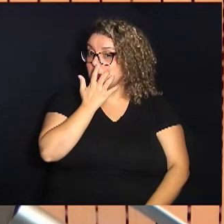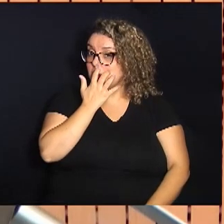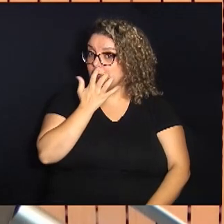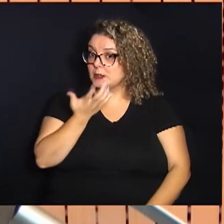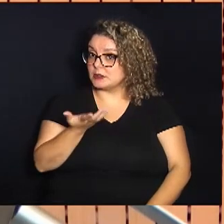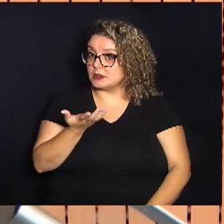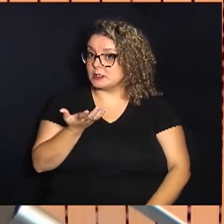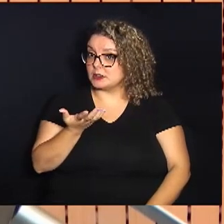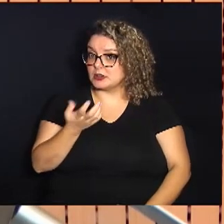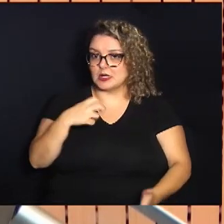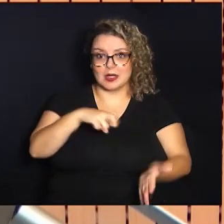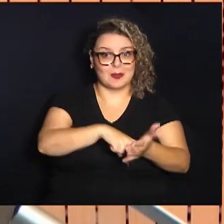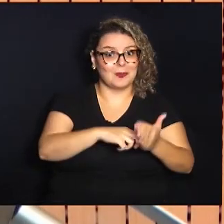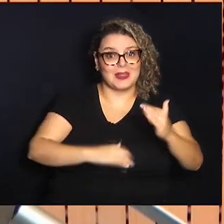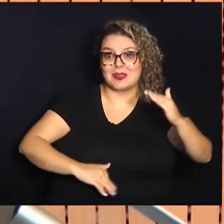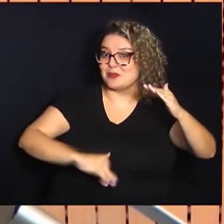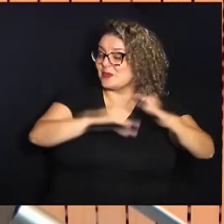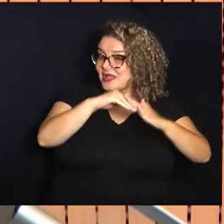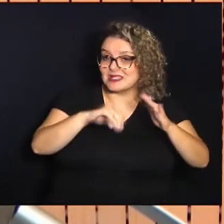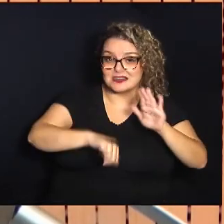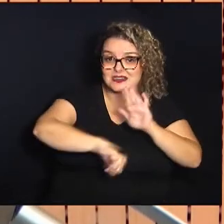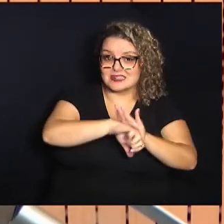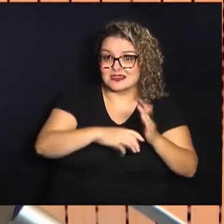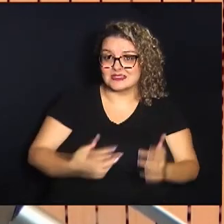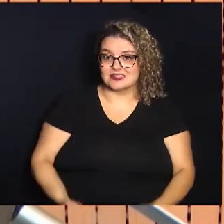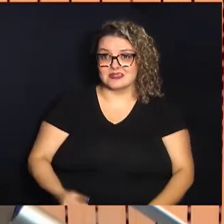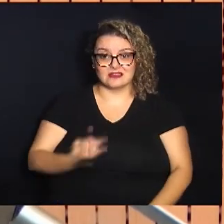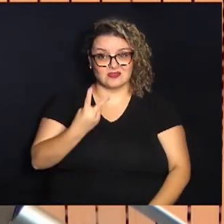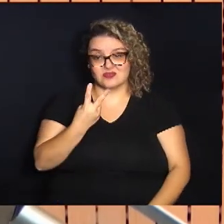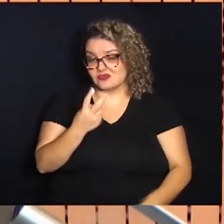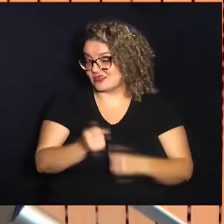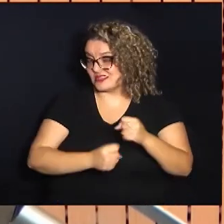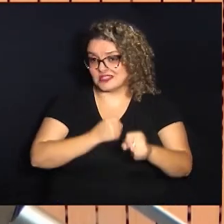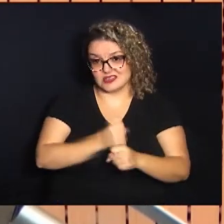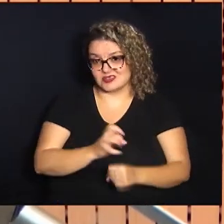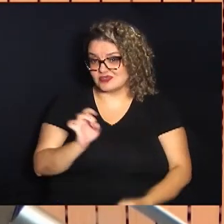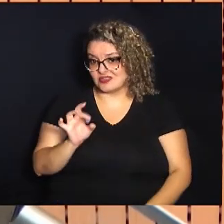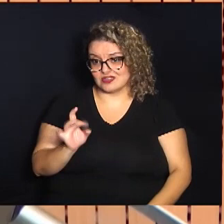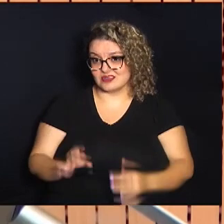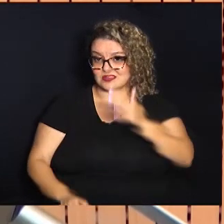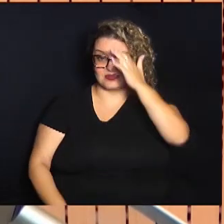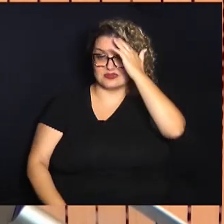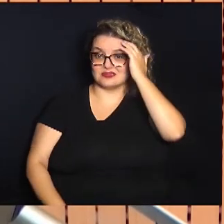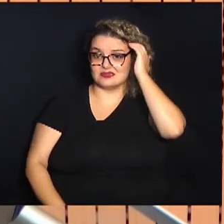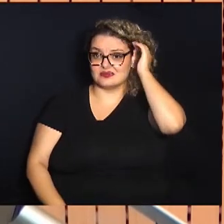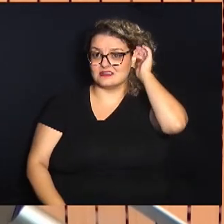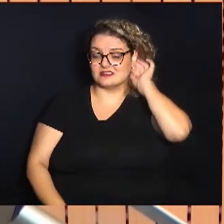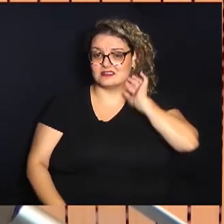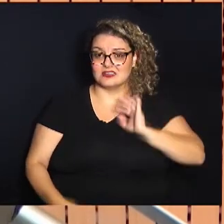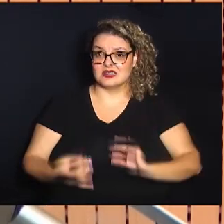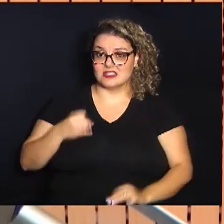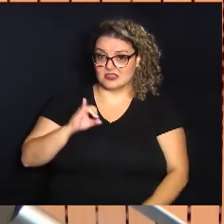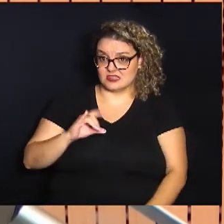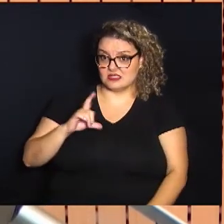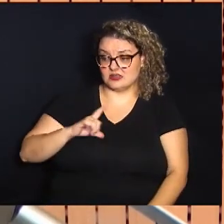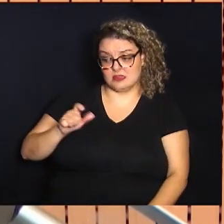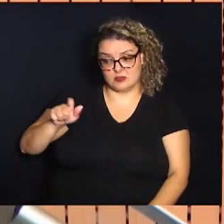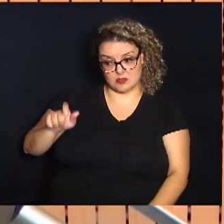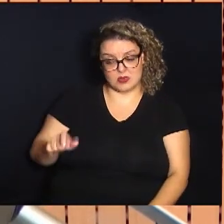a pena máxima desse crime são dois anos e se você pega uma pessoa